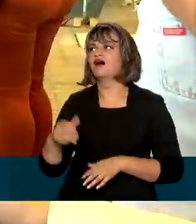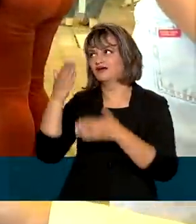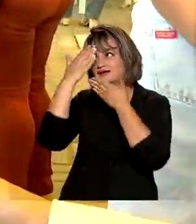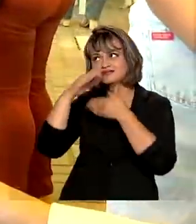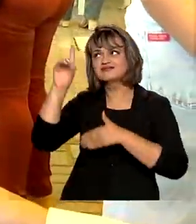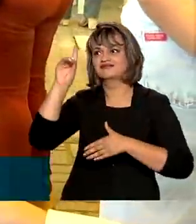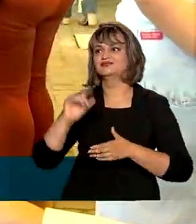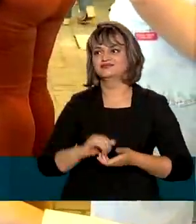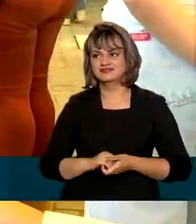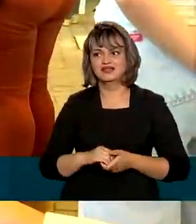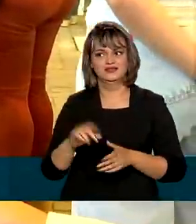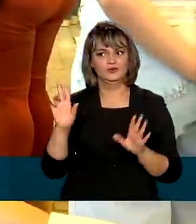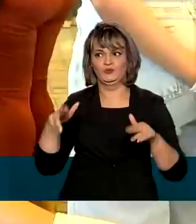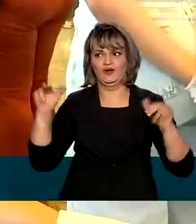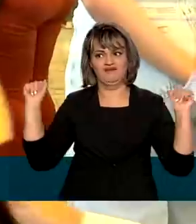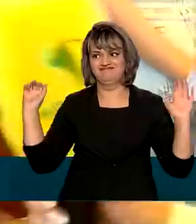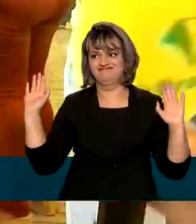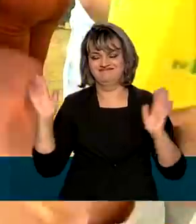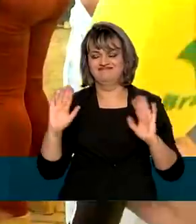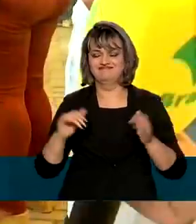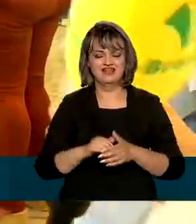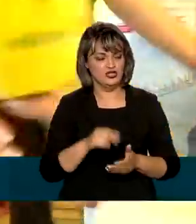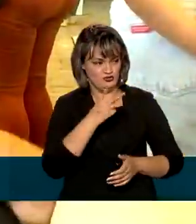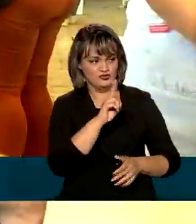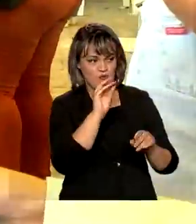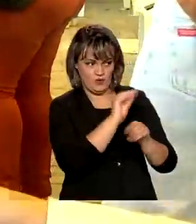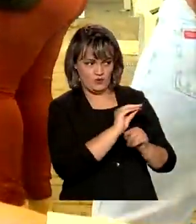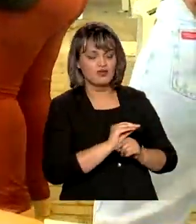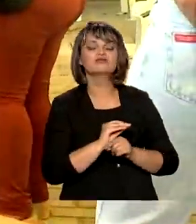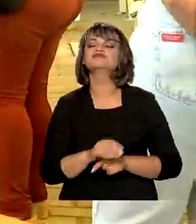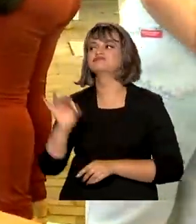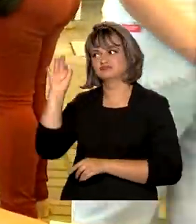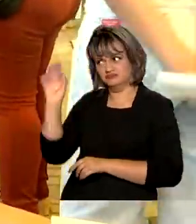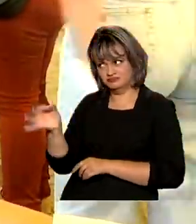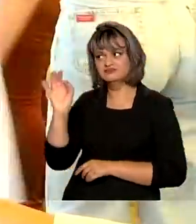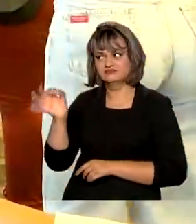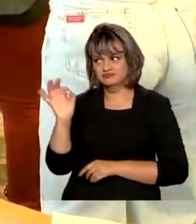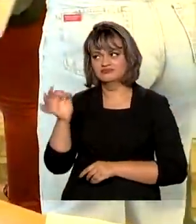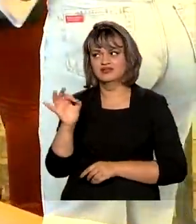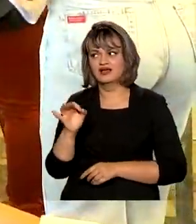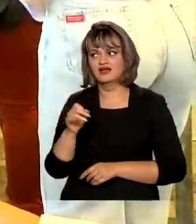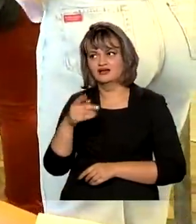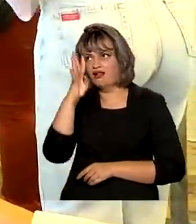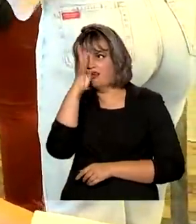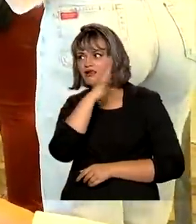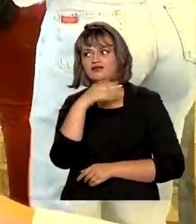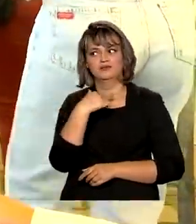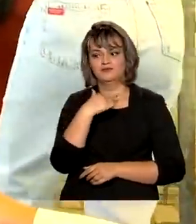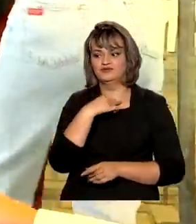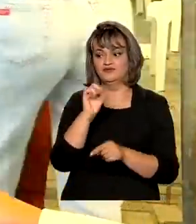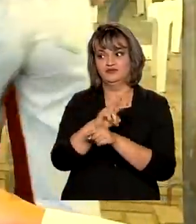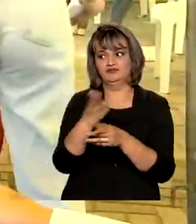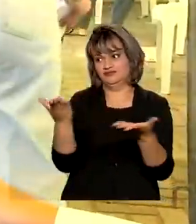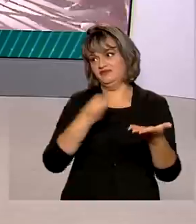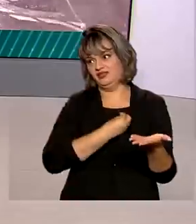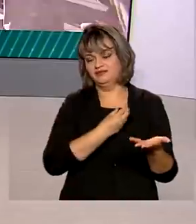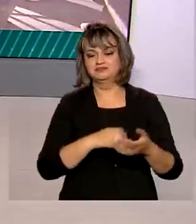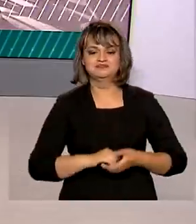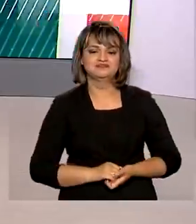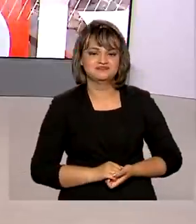Graças a Deus, nunca tive. Vai continuar a se cuidar. Com certeza, a gente não pode parar, porque o vírus não acabou.